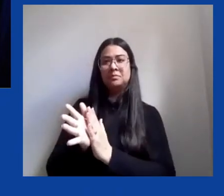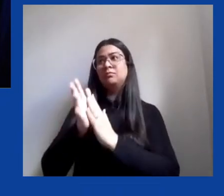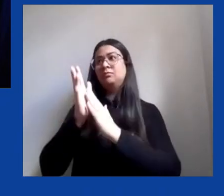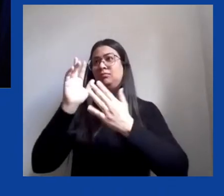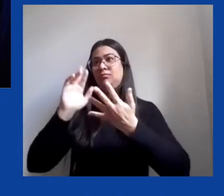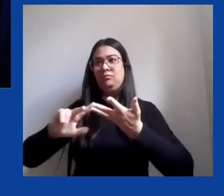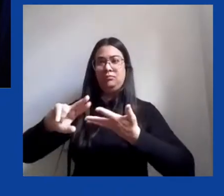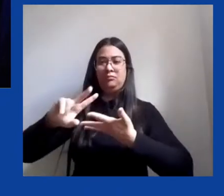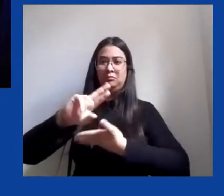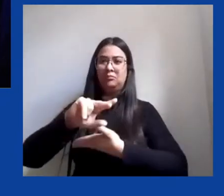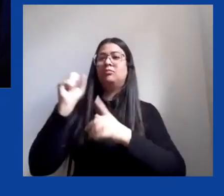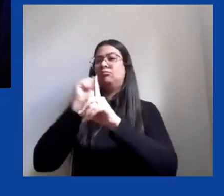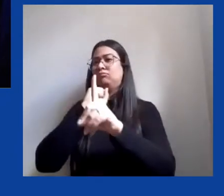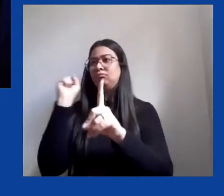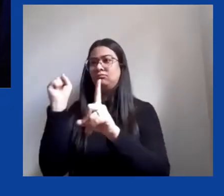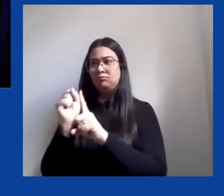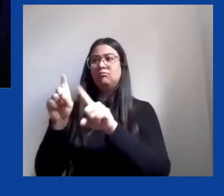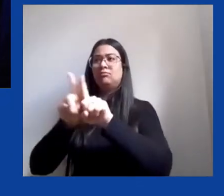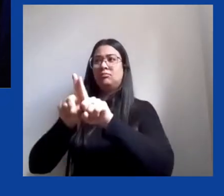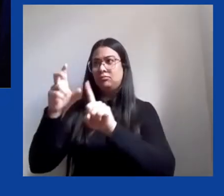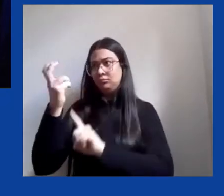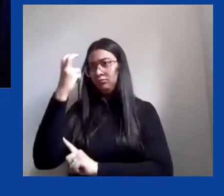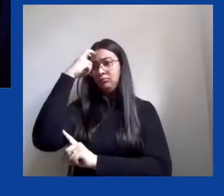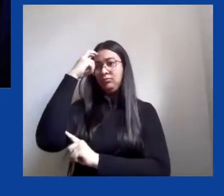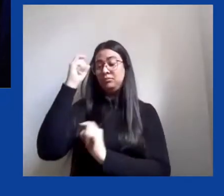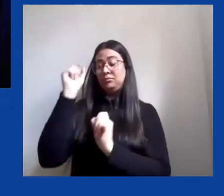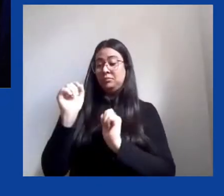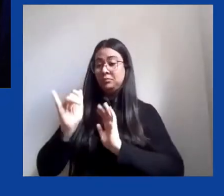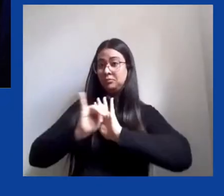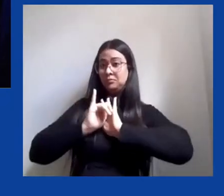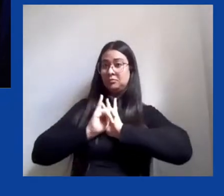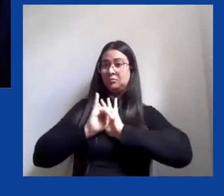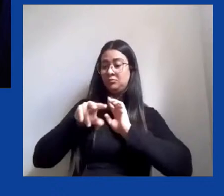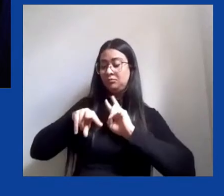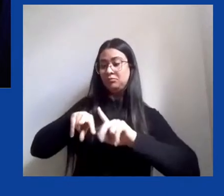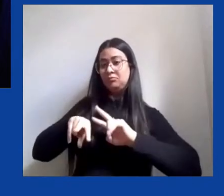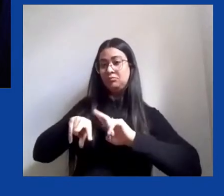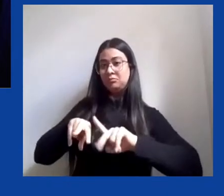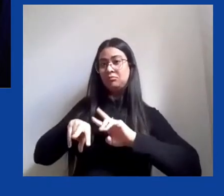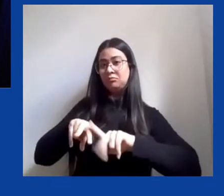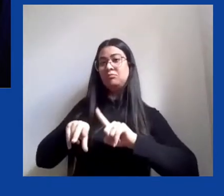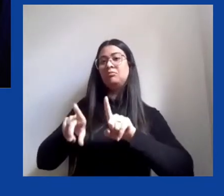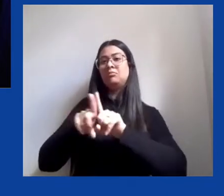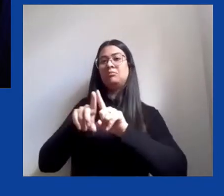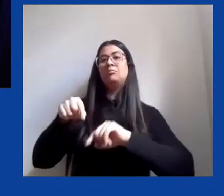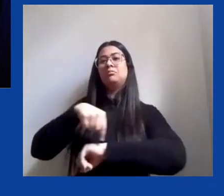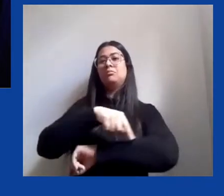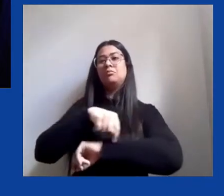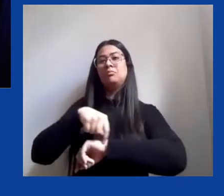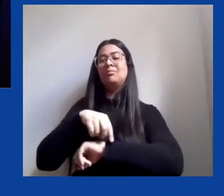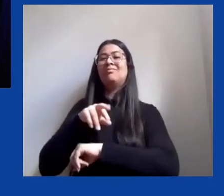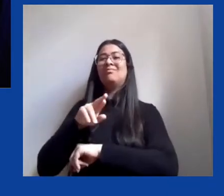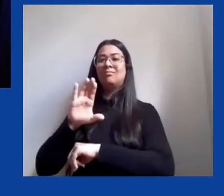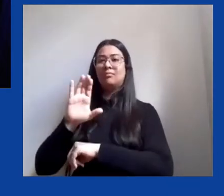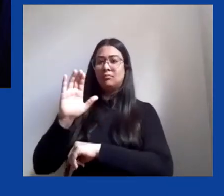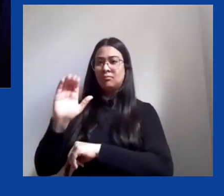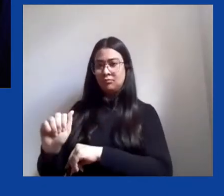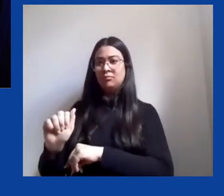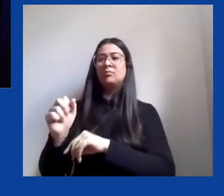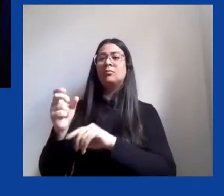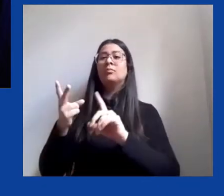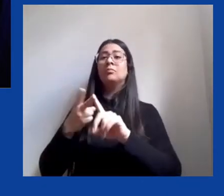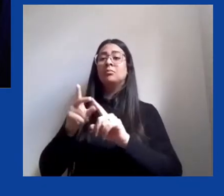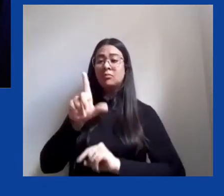socioculturais, de identidade de gênero, de etnia, de raça, de orientação sexual, de deficiências,